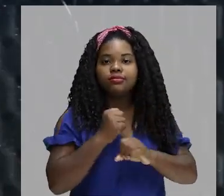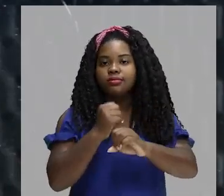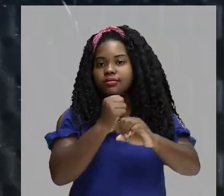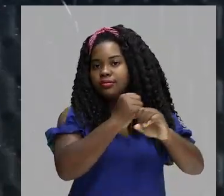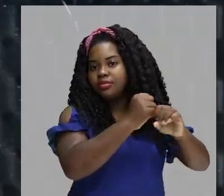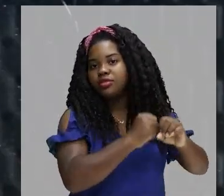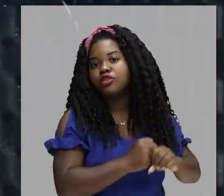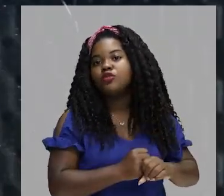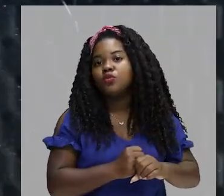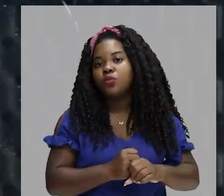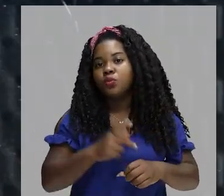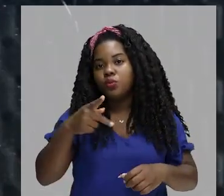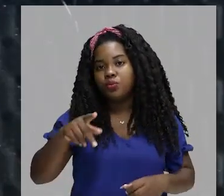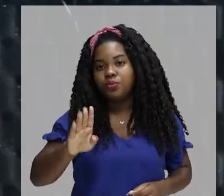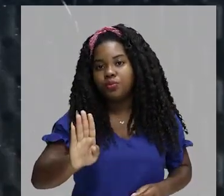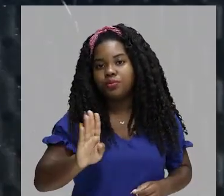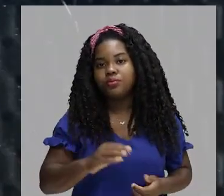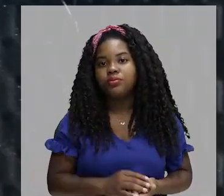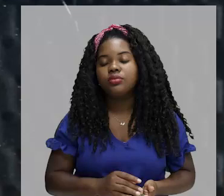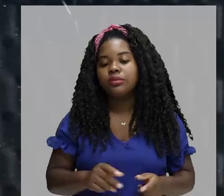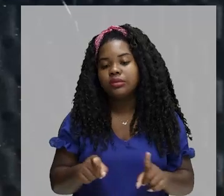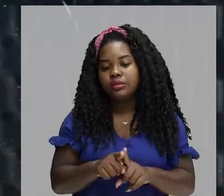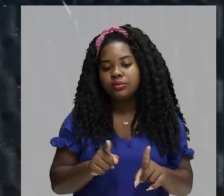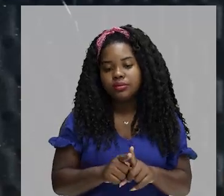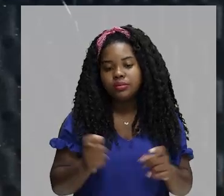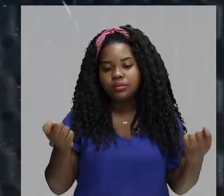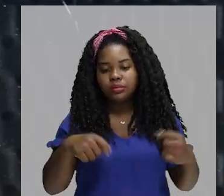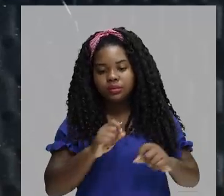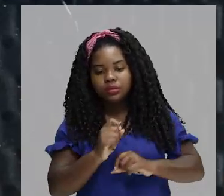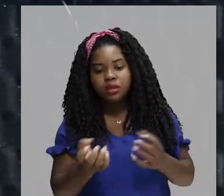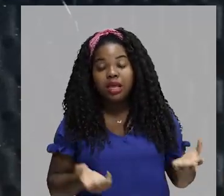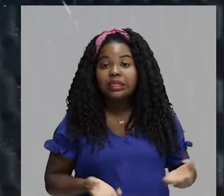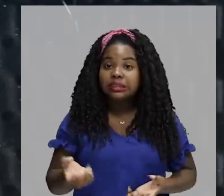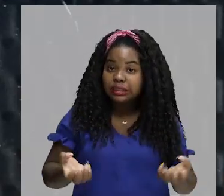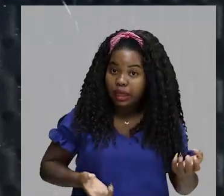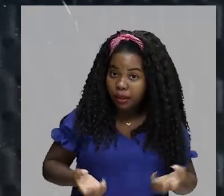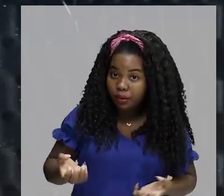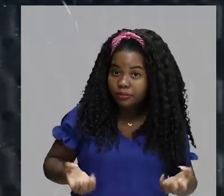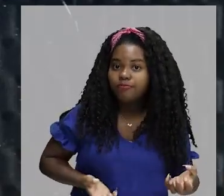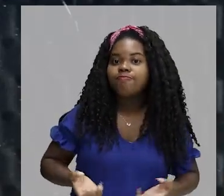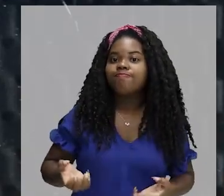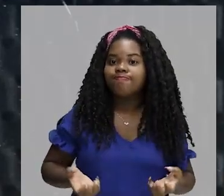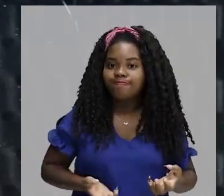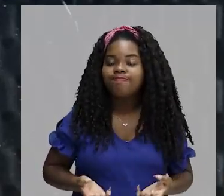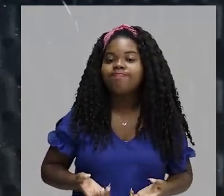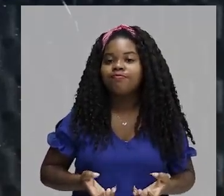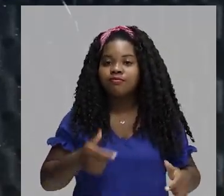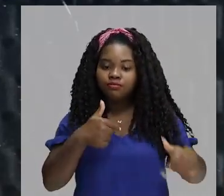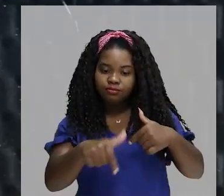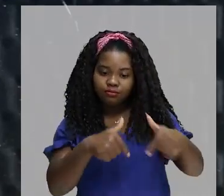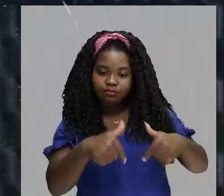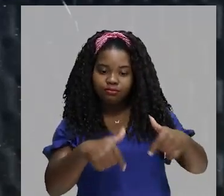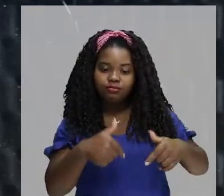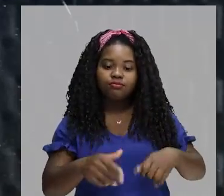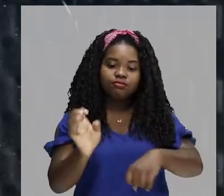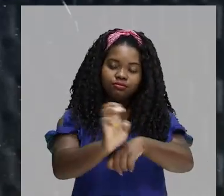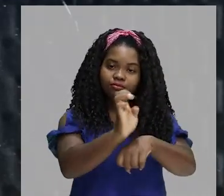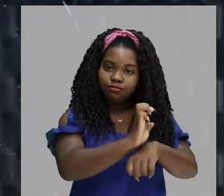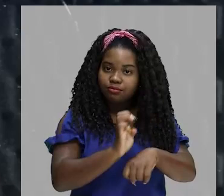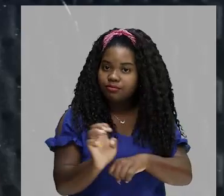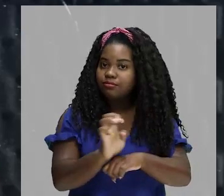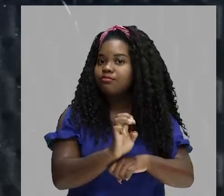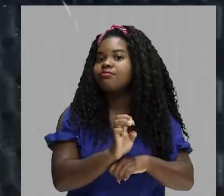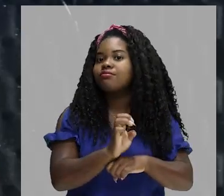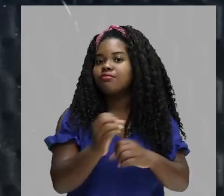que essas comunidades aldeãs, elas serviam ao Estado principalmente com o pagamento do excedente da produção.